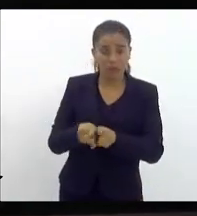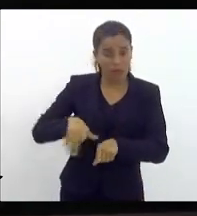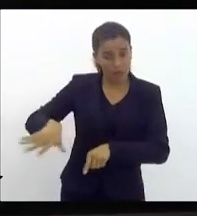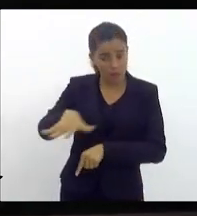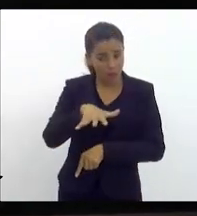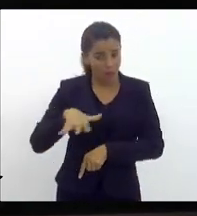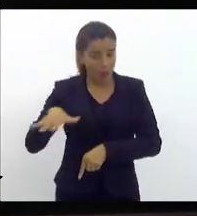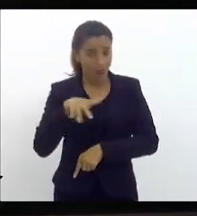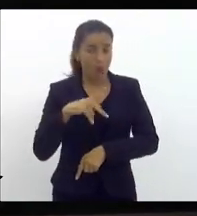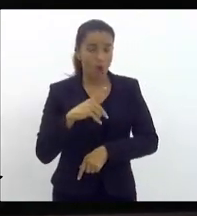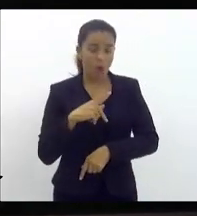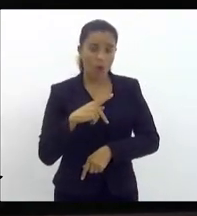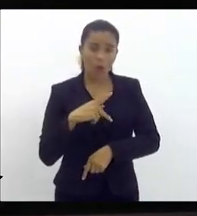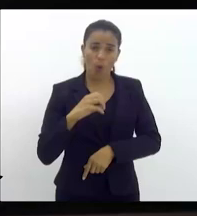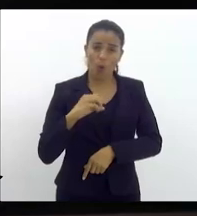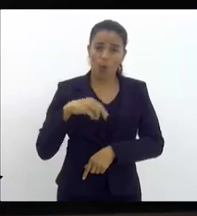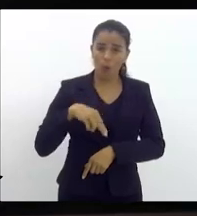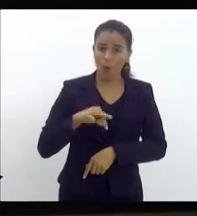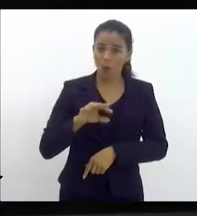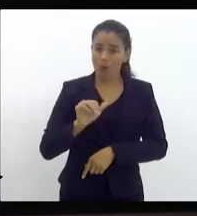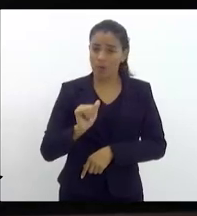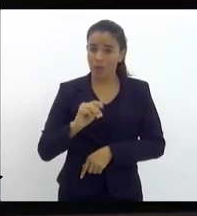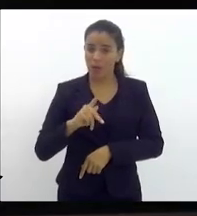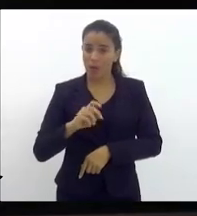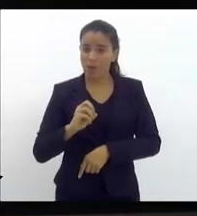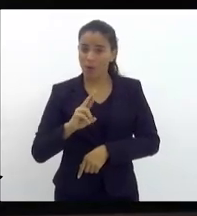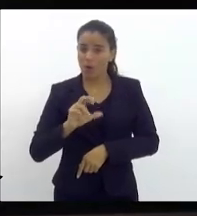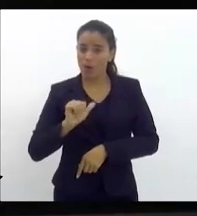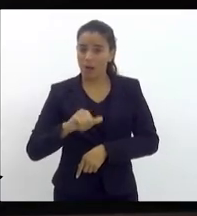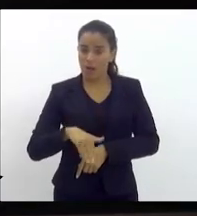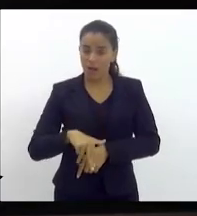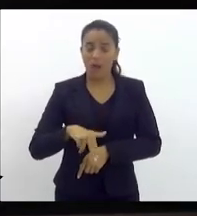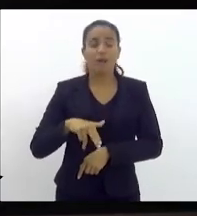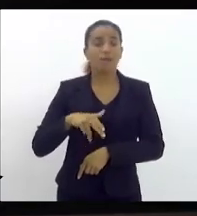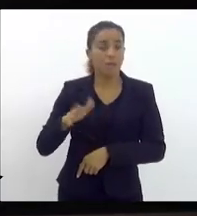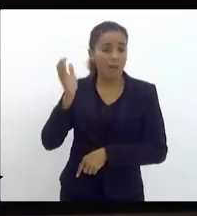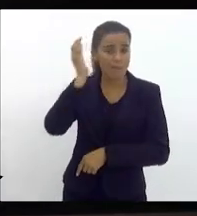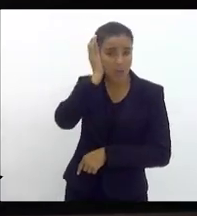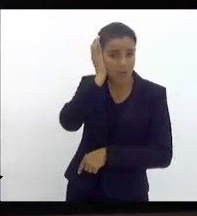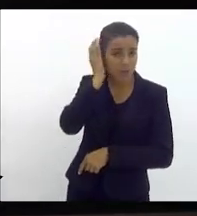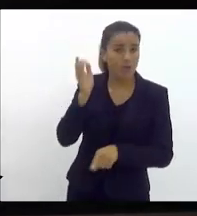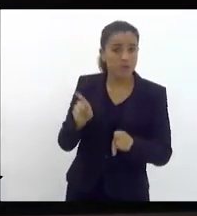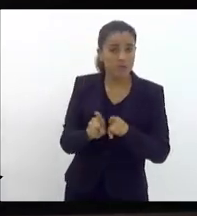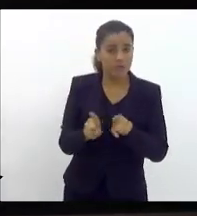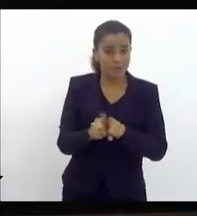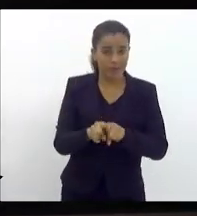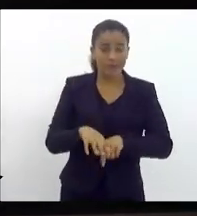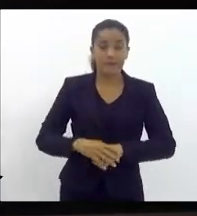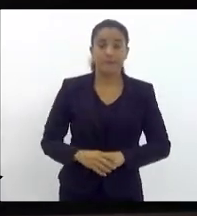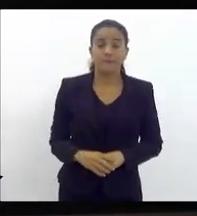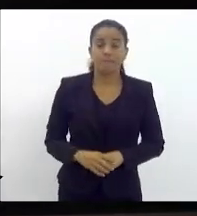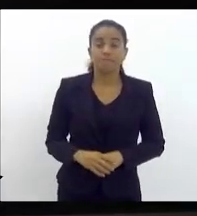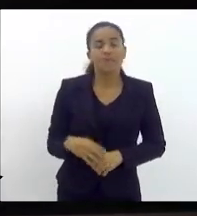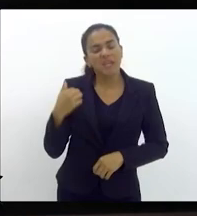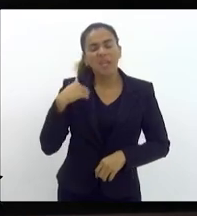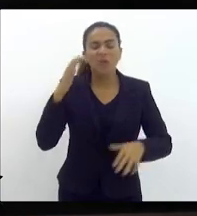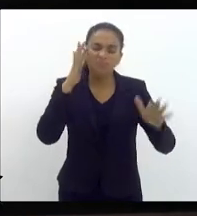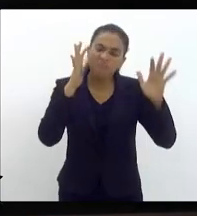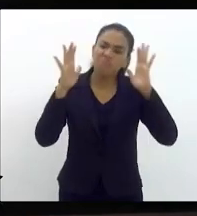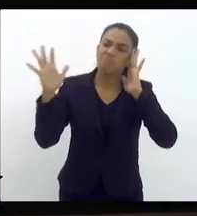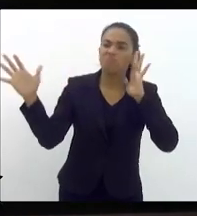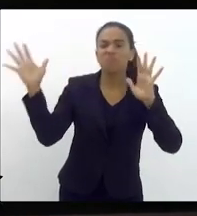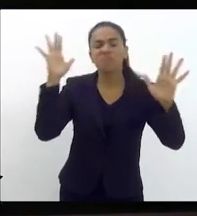Ponta Porã, Mato Grosso do Sul, Mato Grosso, é onde tem a maior produção de grãos. E eu fico perguntando